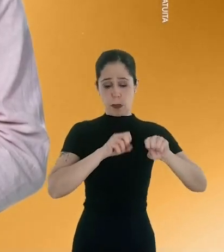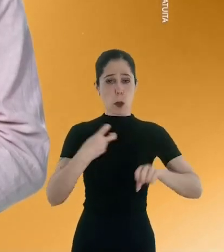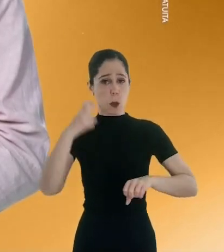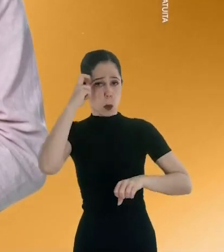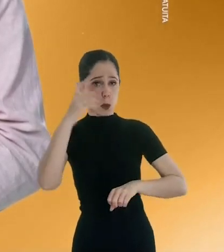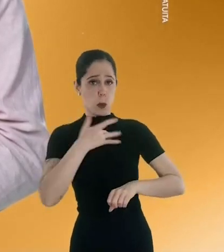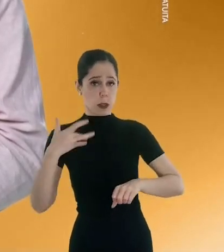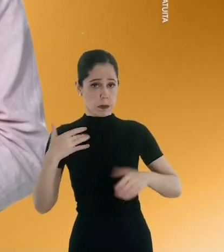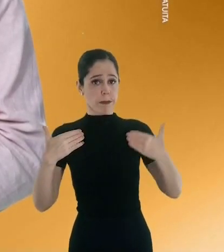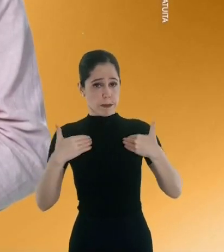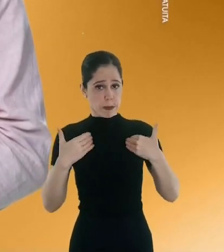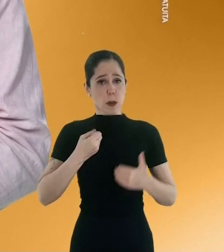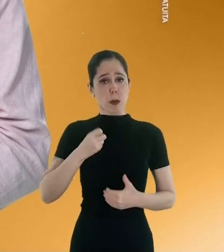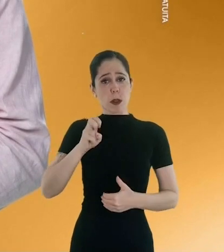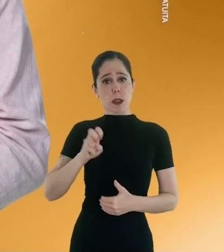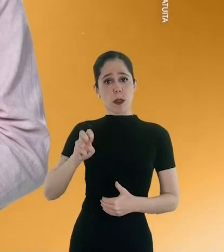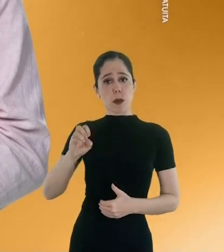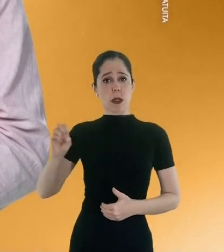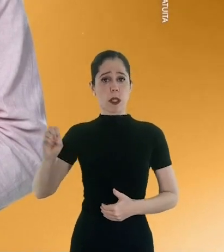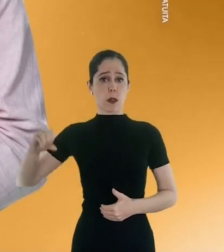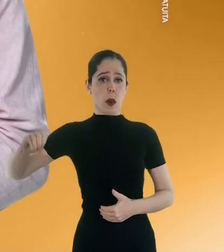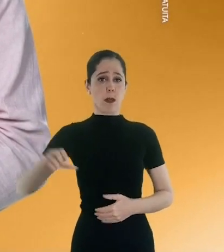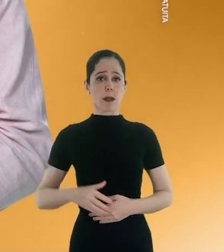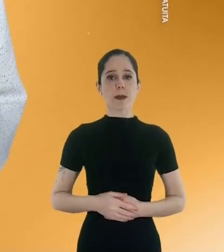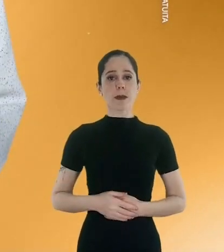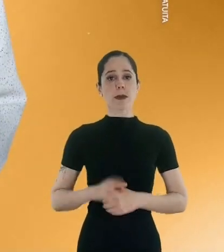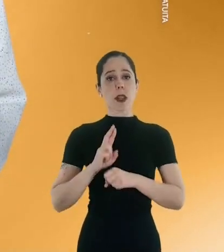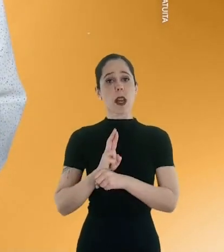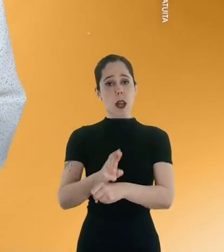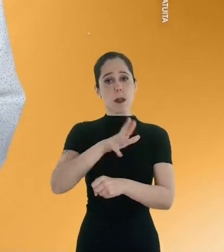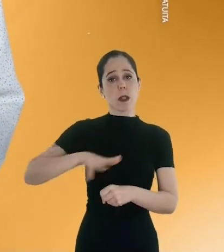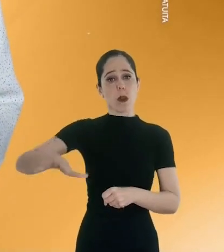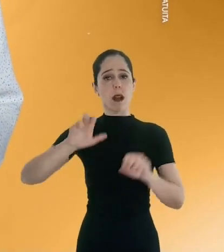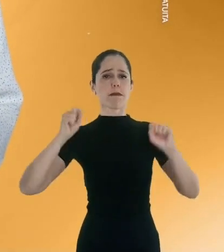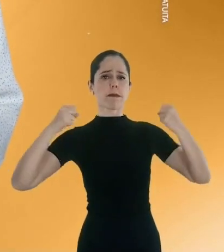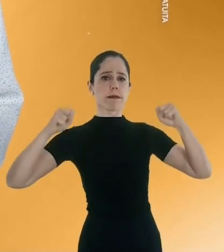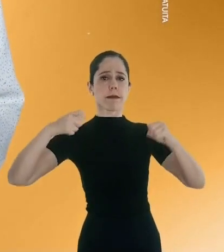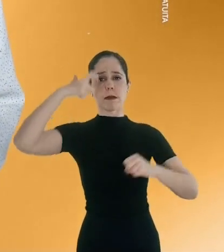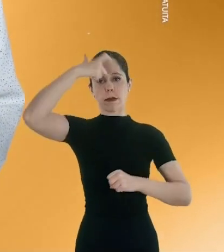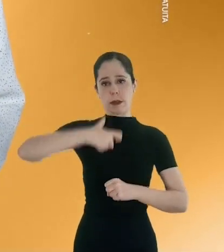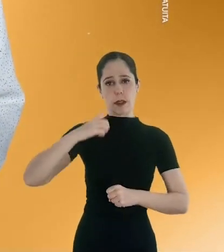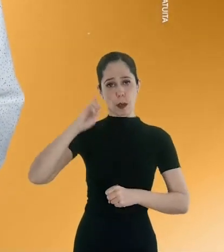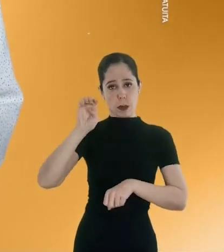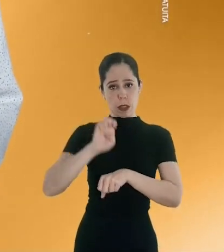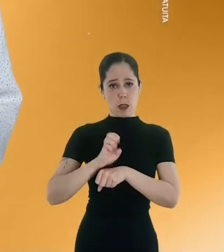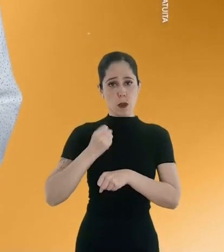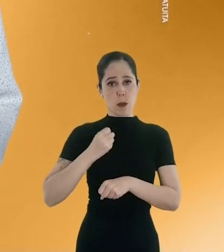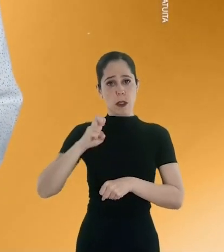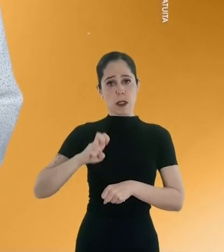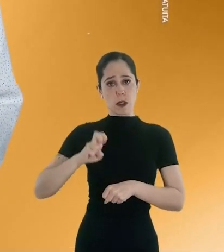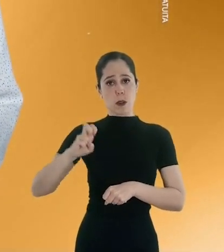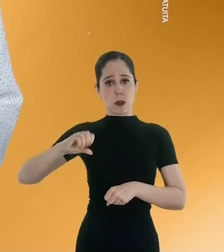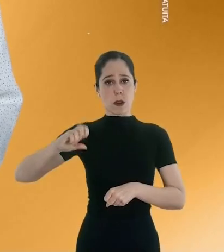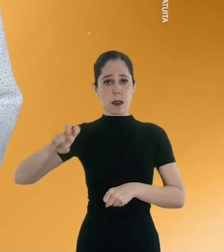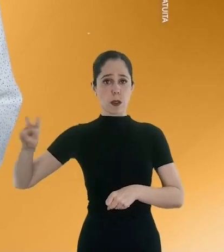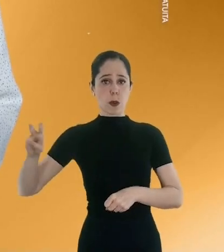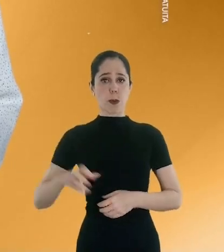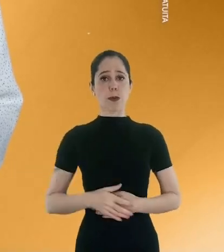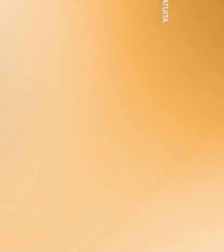Cultura e Saúde, veja já. 55009. A voz da Educação Física, deputado estadual, Rodrigo Doug,